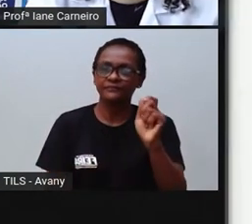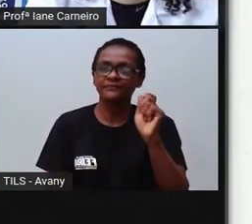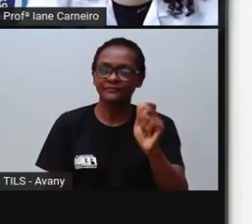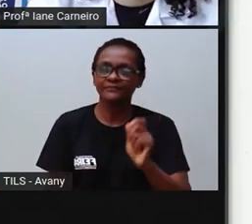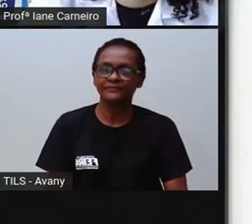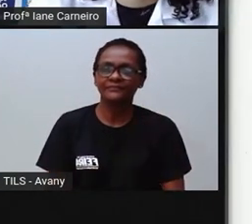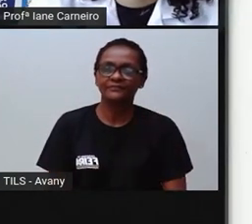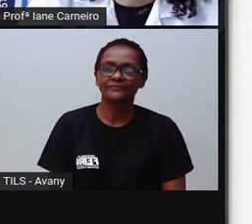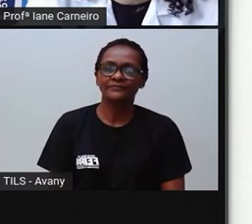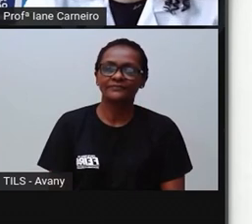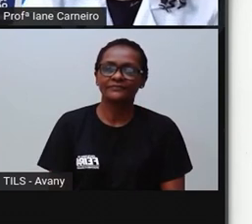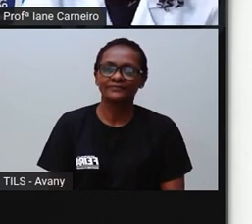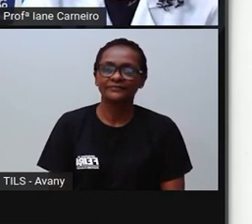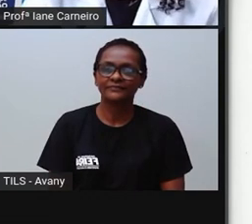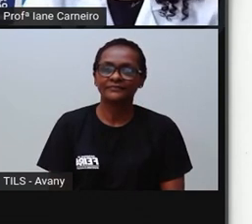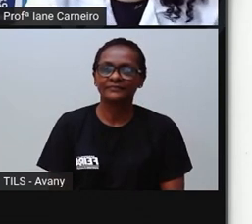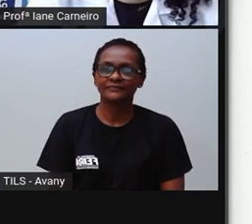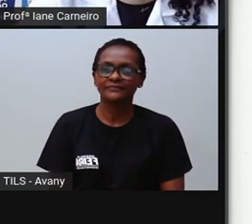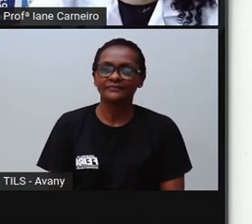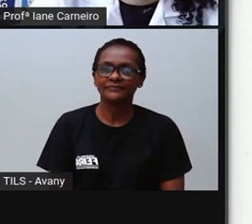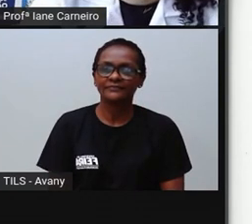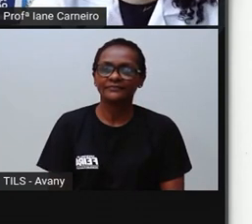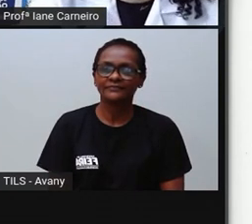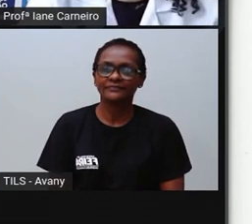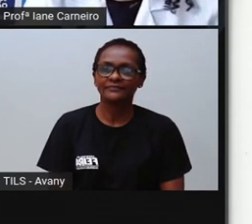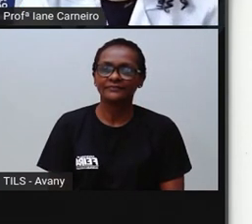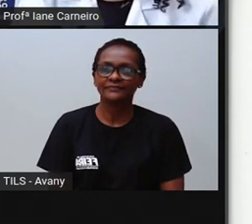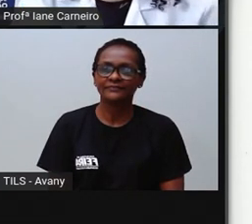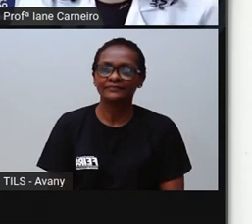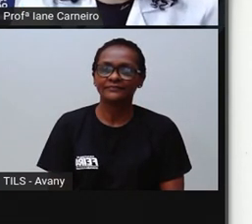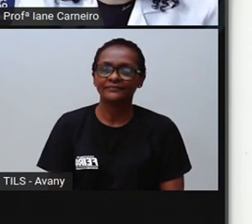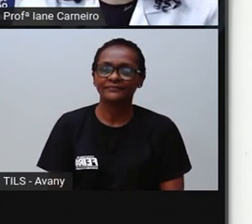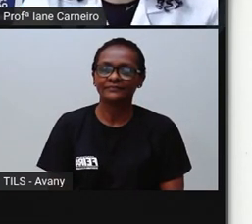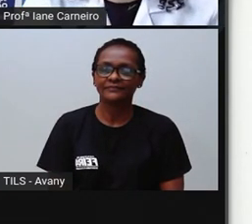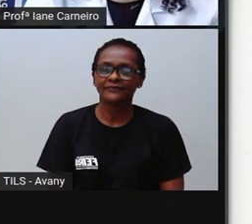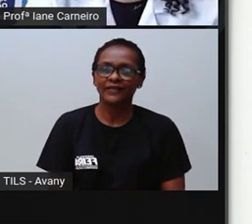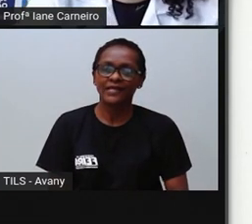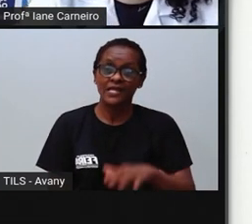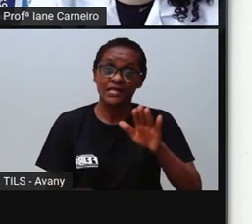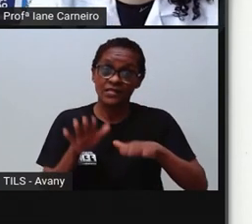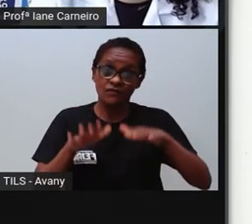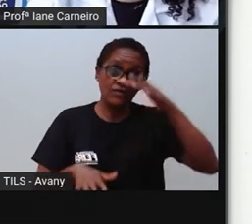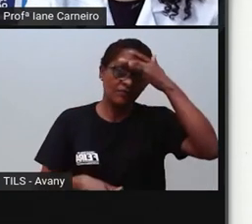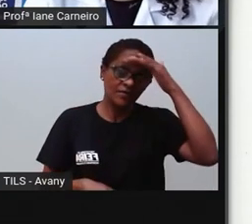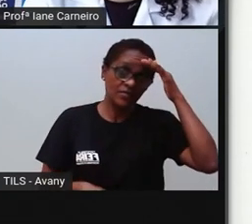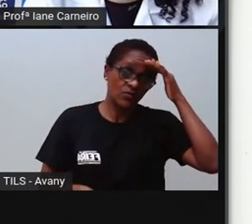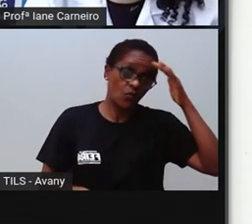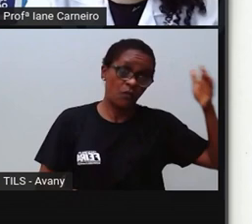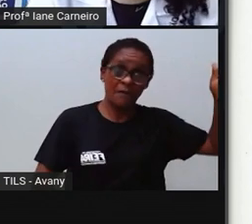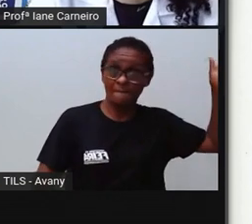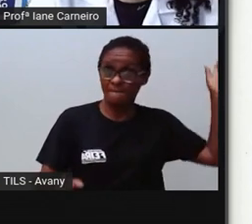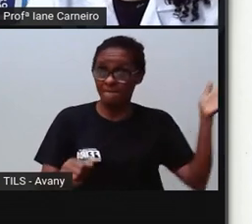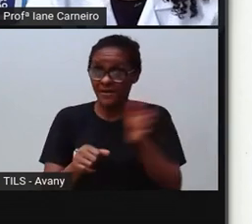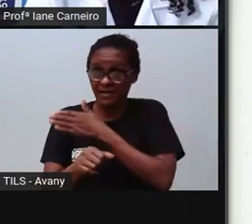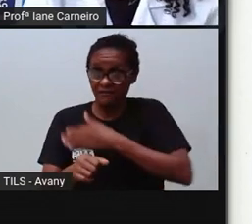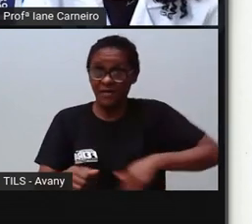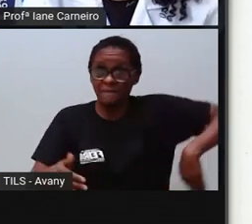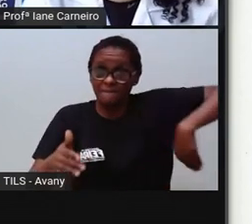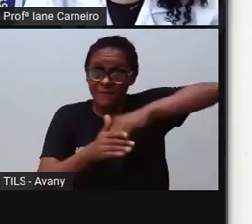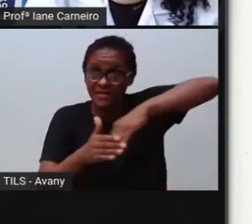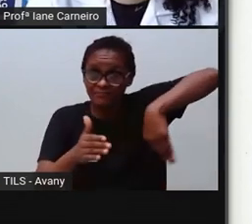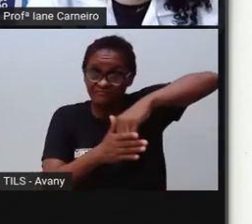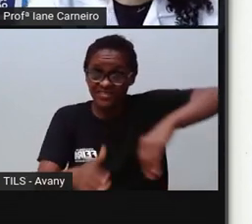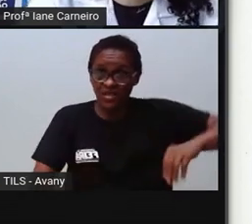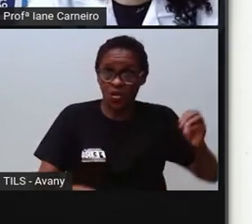Você pode, né? Se teu amigo grita e te dá pontapés, empurra ou bate em você, você